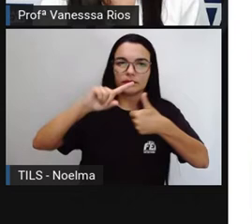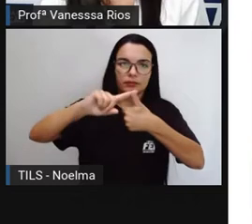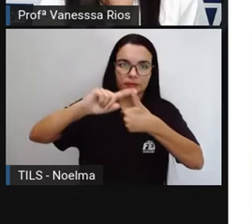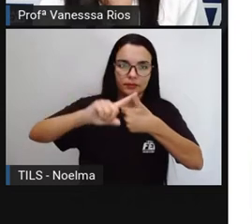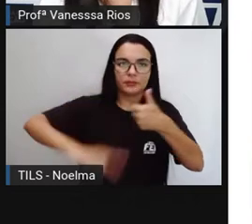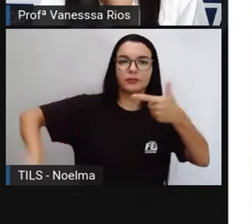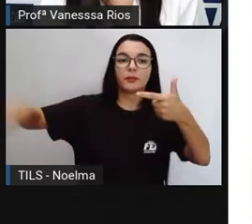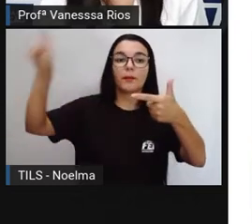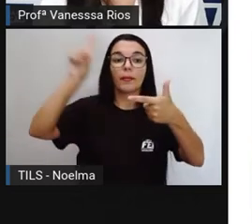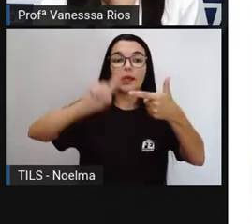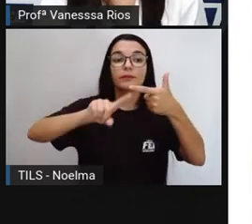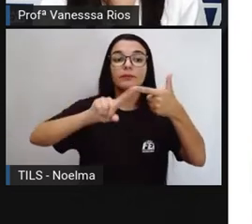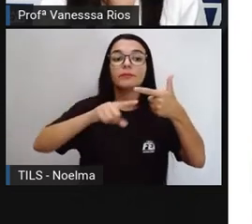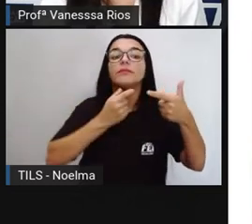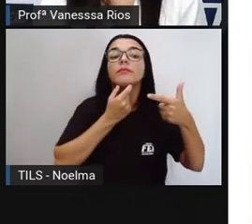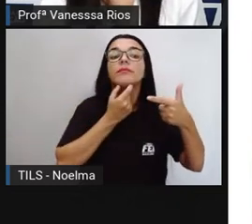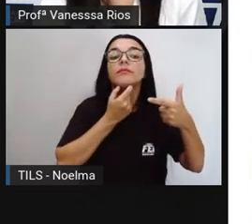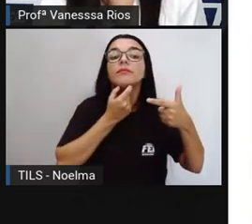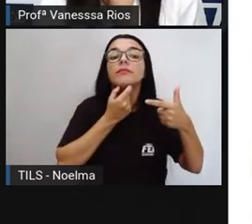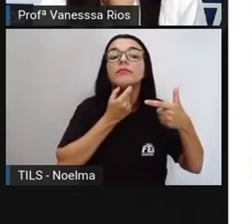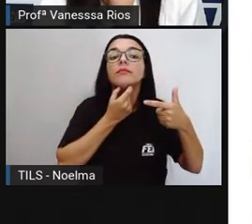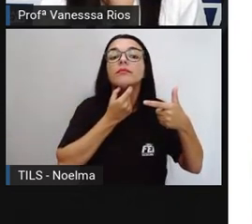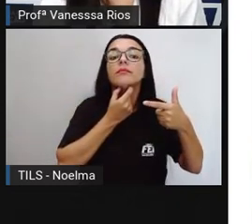depois nós temos a traqueia,